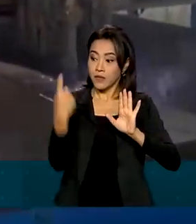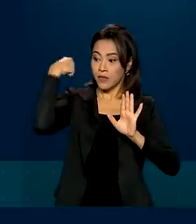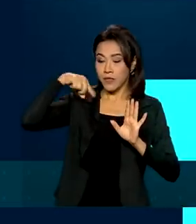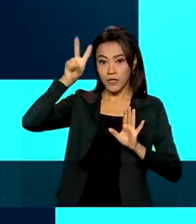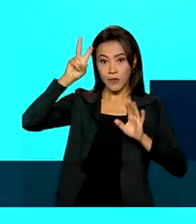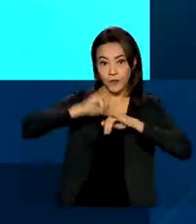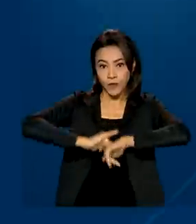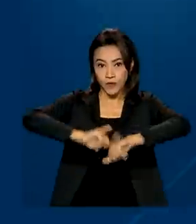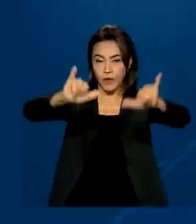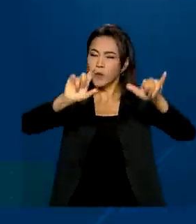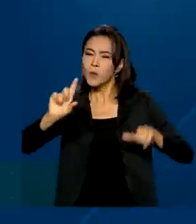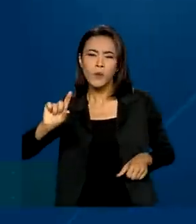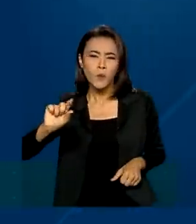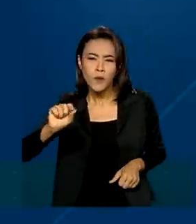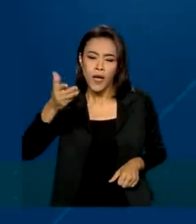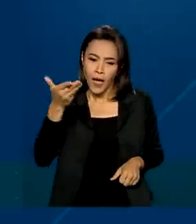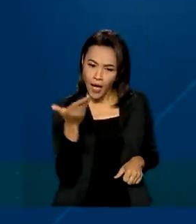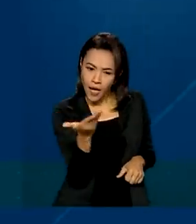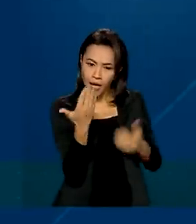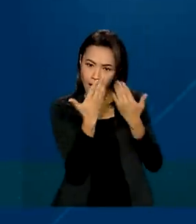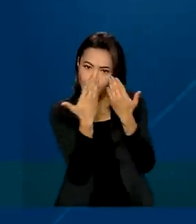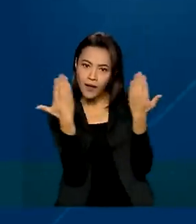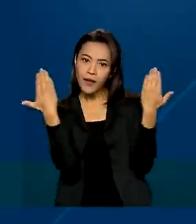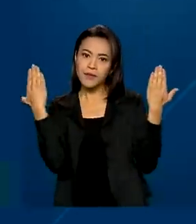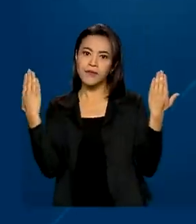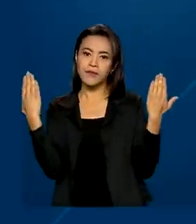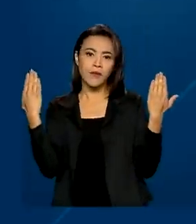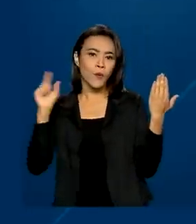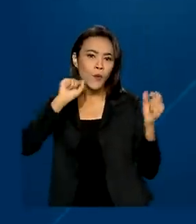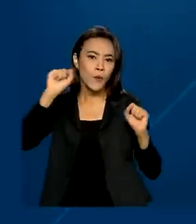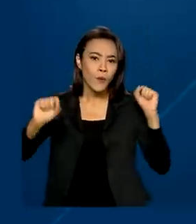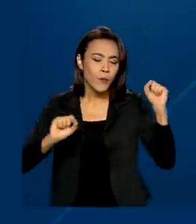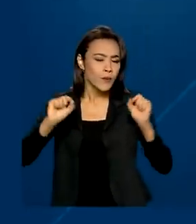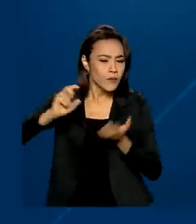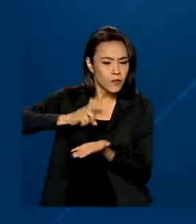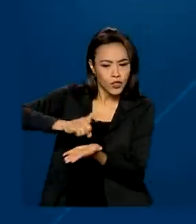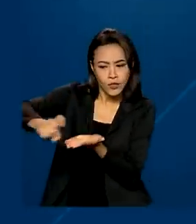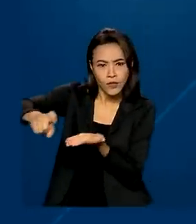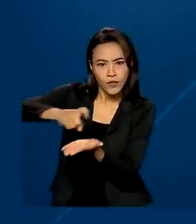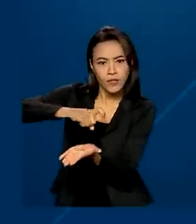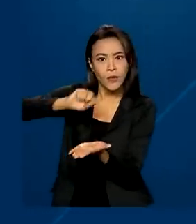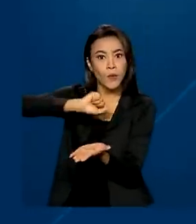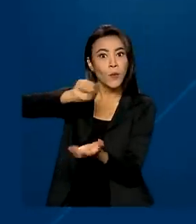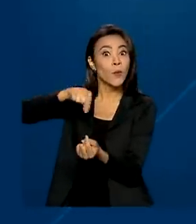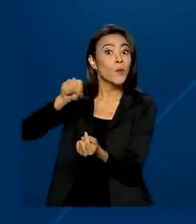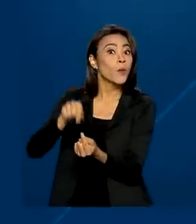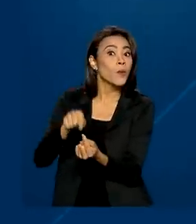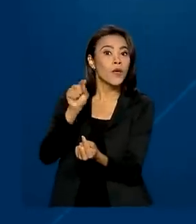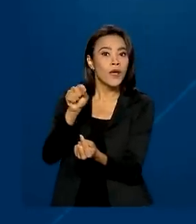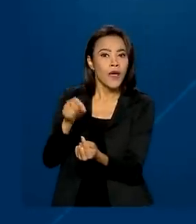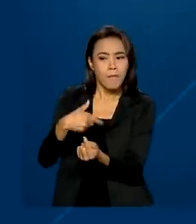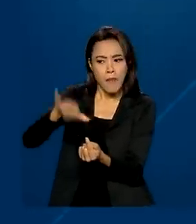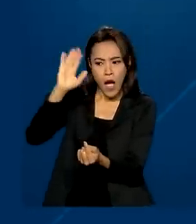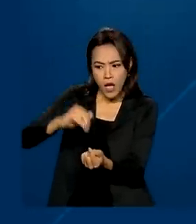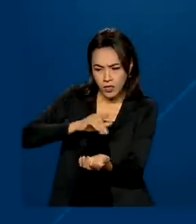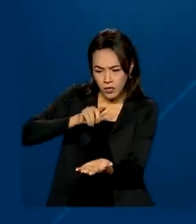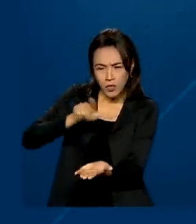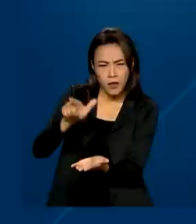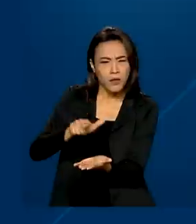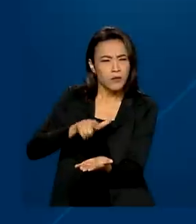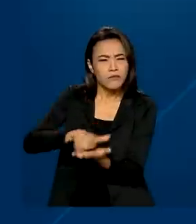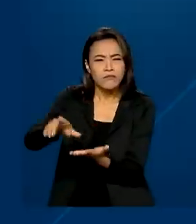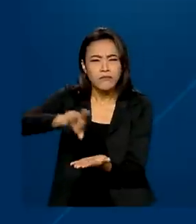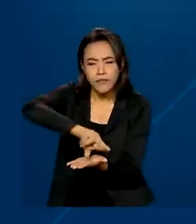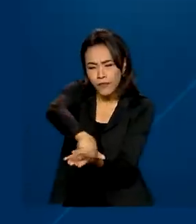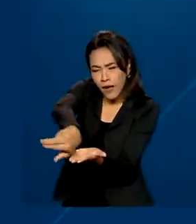-feira. Uma delas é a Brasil Mais Transformação Digital, que tem o objetivo de aumentar o nível de digitalização de micro,